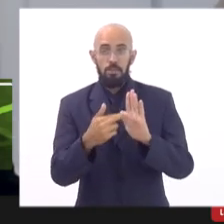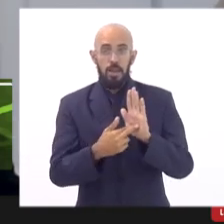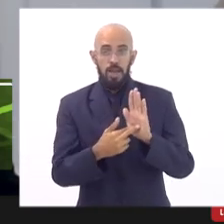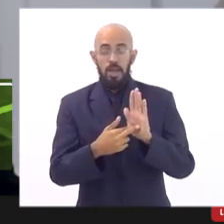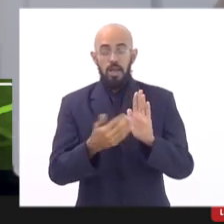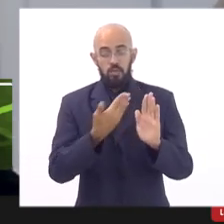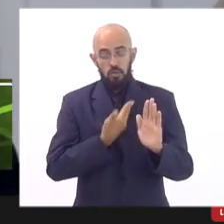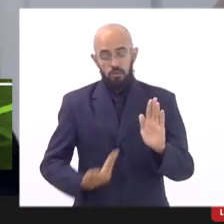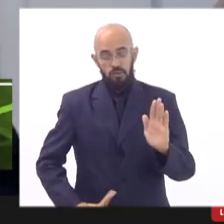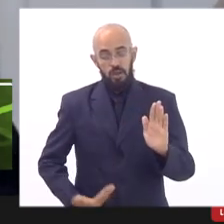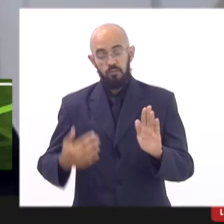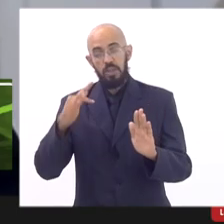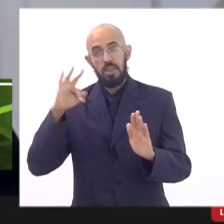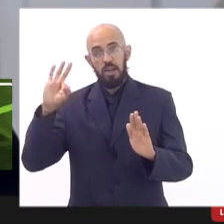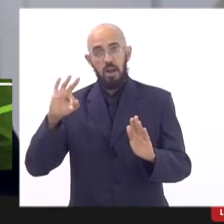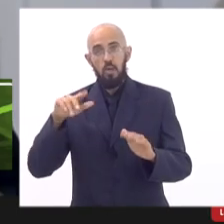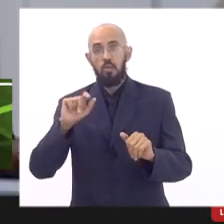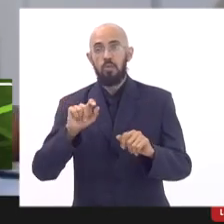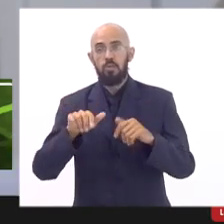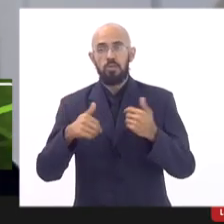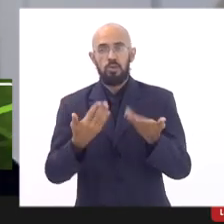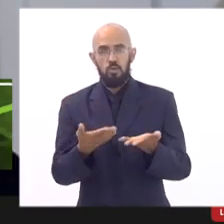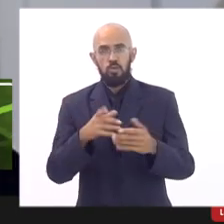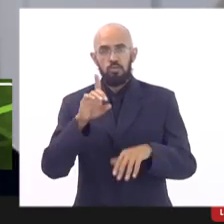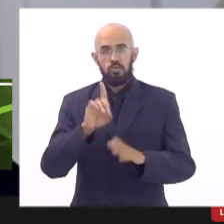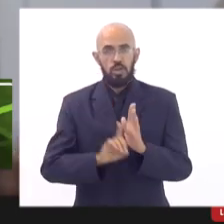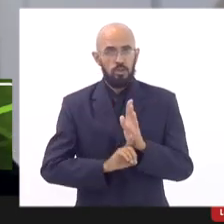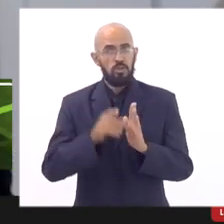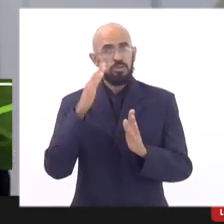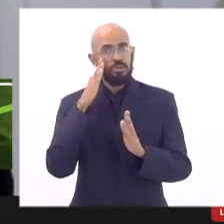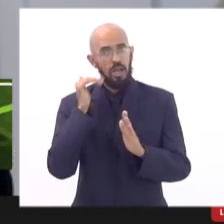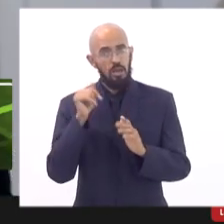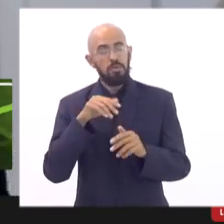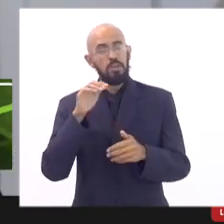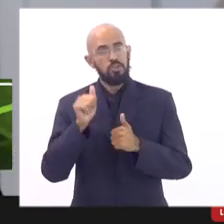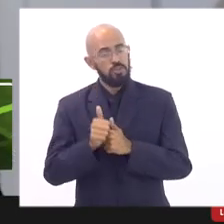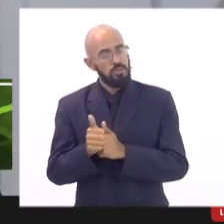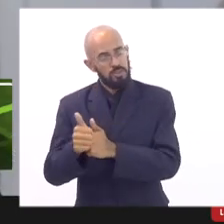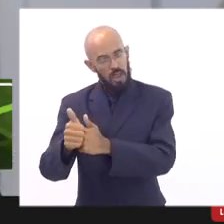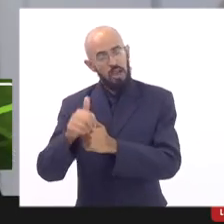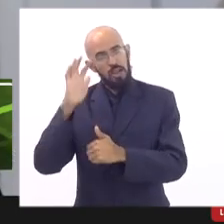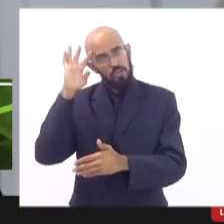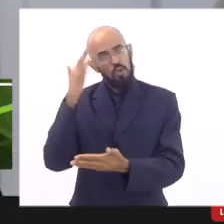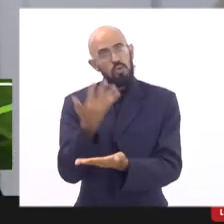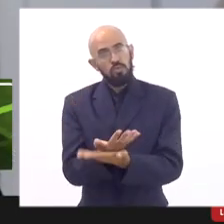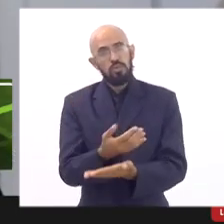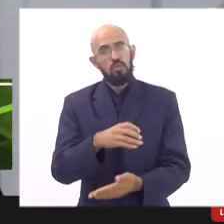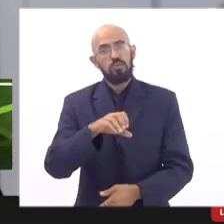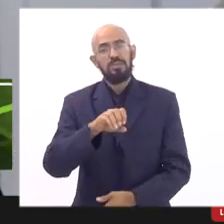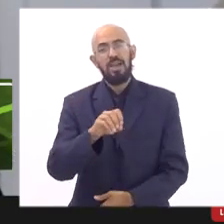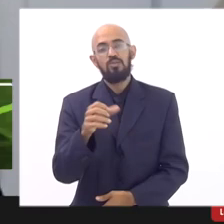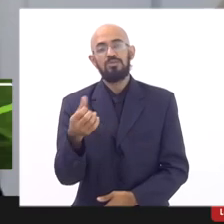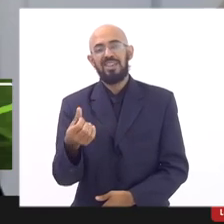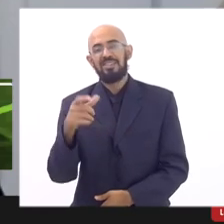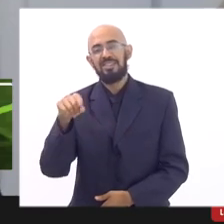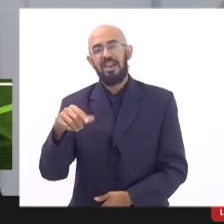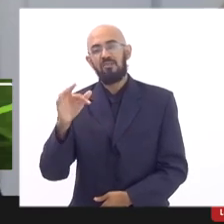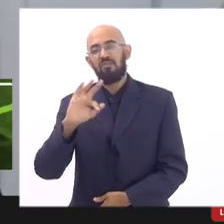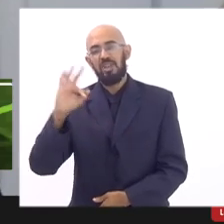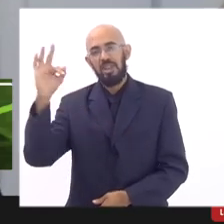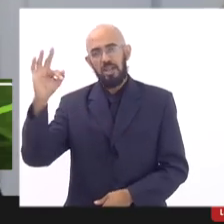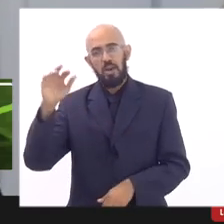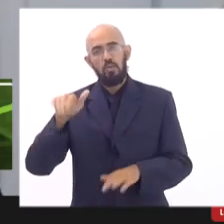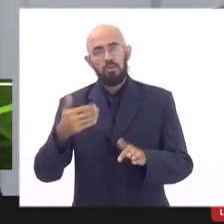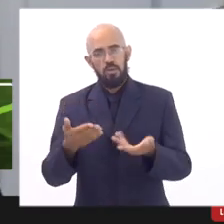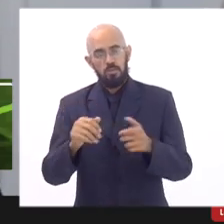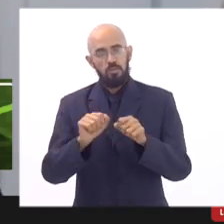como eu acho que os diretores nossos diretores já sabem a gente segue uma resolução federal que é a 06 então a gente para fazer planejamento